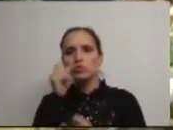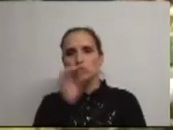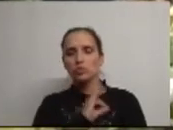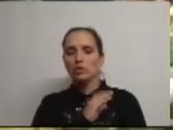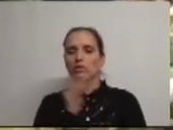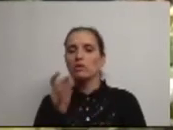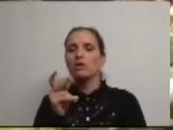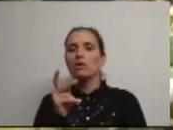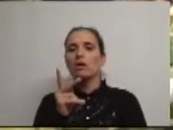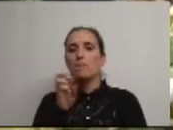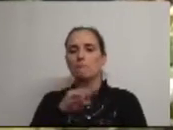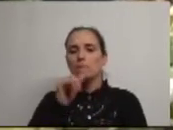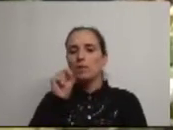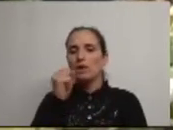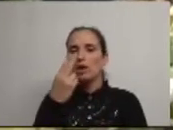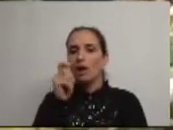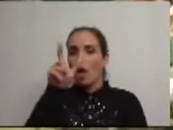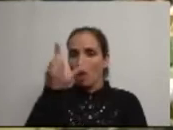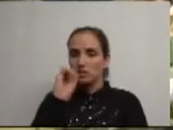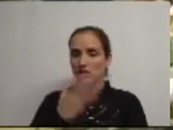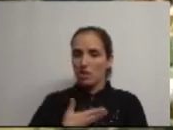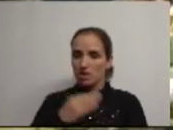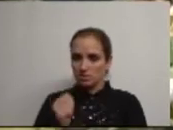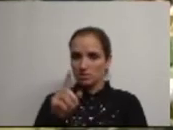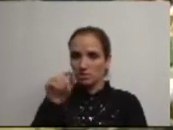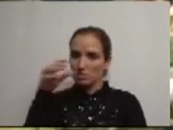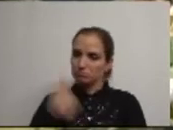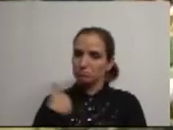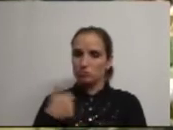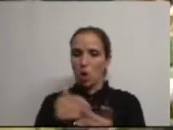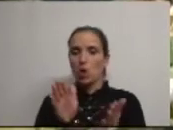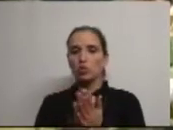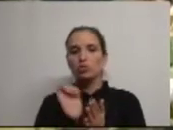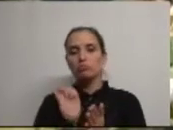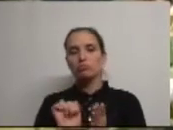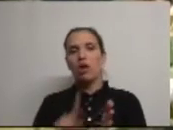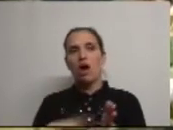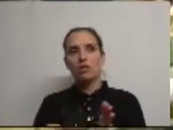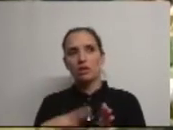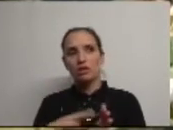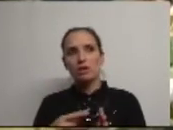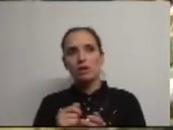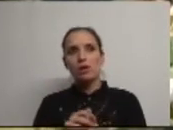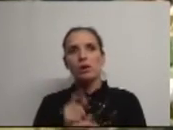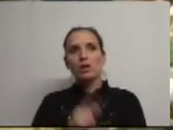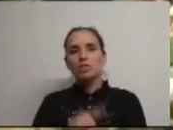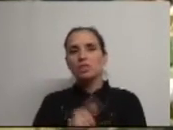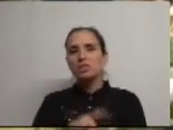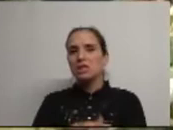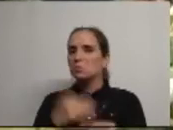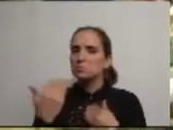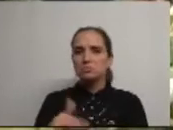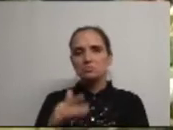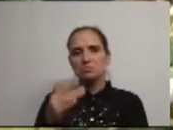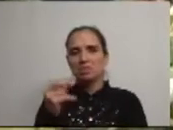Vereador Miguel Oliveira, do CDS-PP, eleita pela coligação também Todos Somos Águeda, por um período inferior a 30